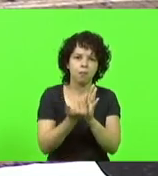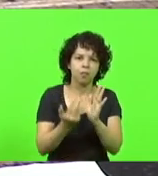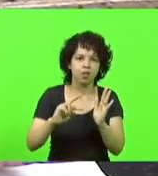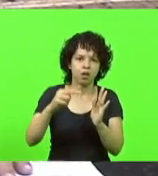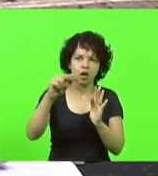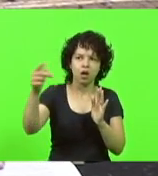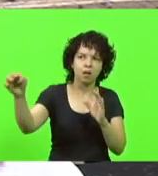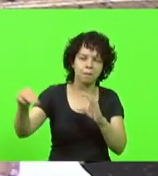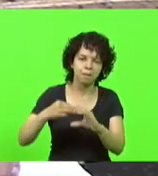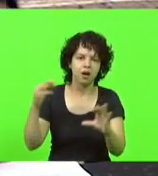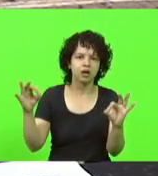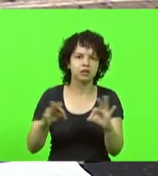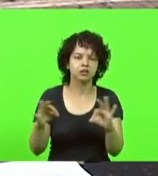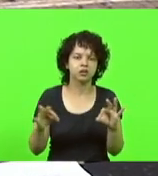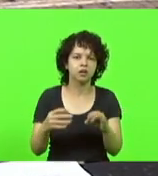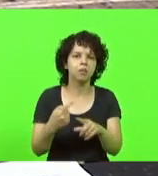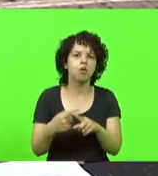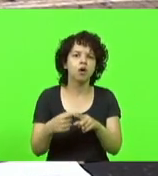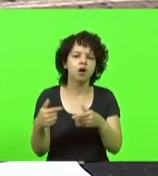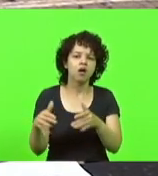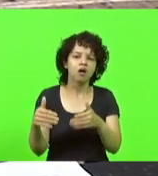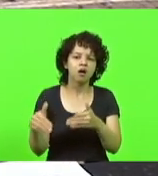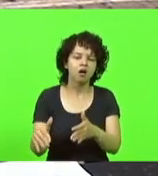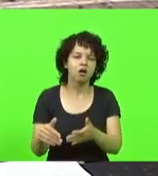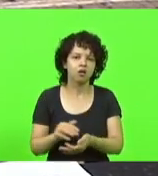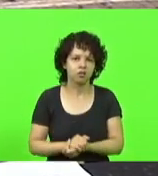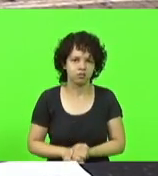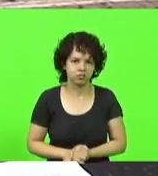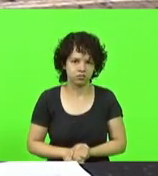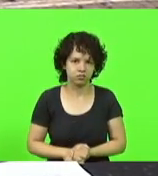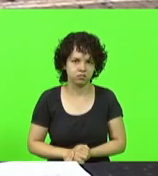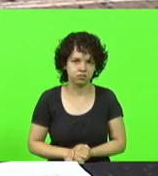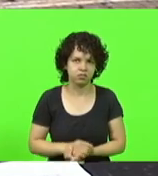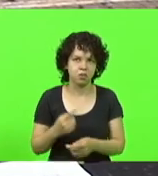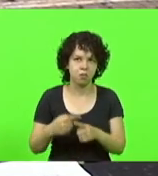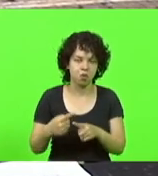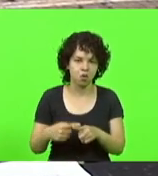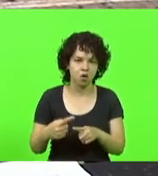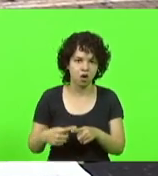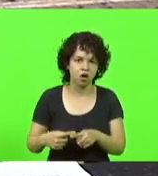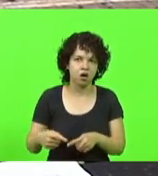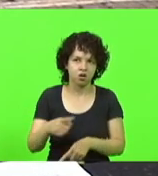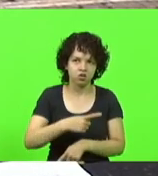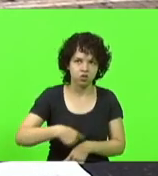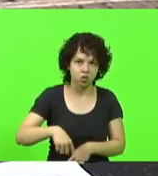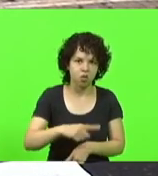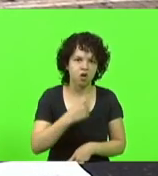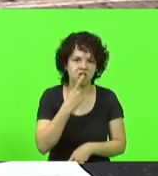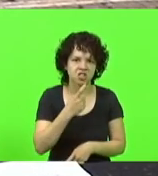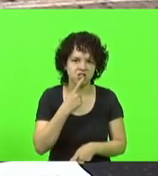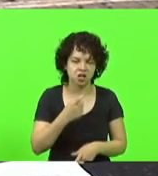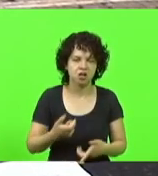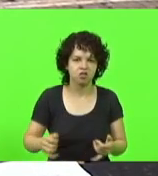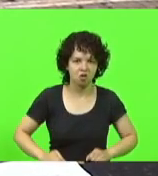Está deixando isso por quê? Porque sangrou. Porque sangrou na nossa mão aqui com razão